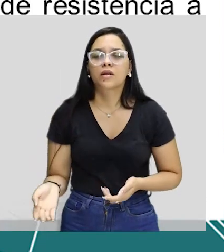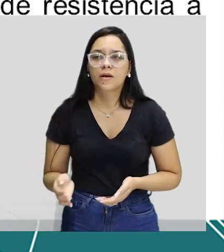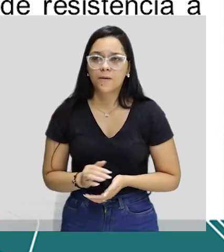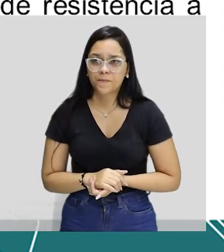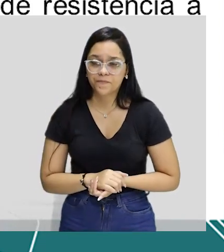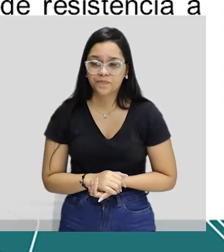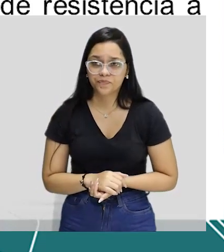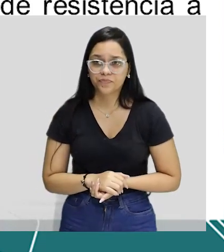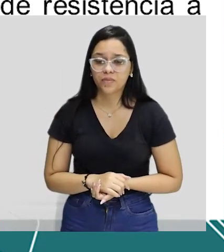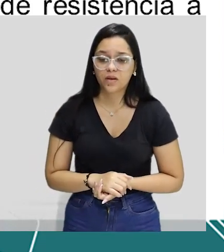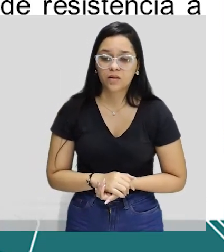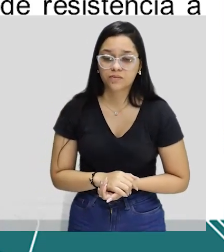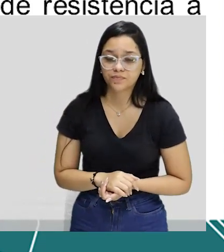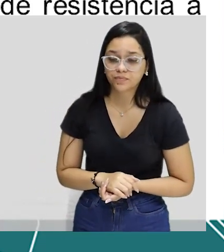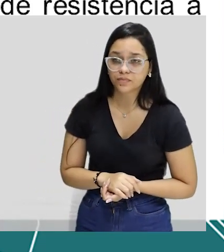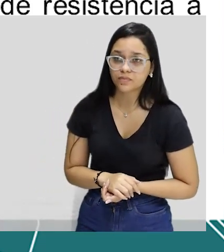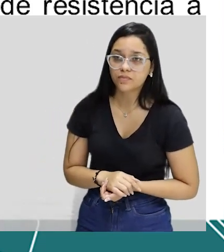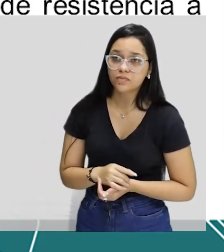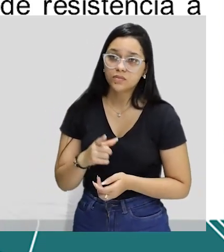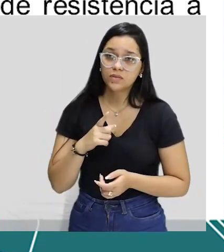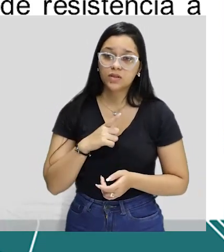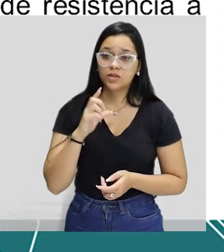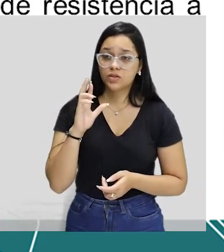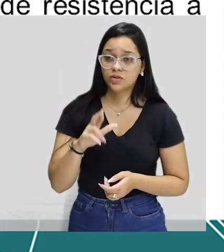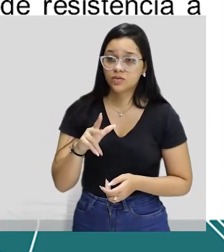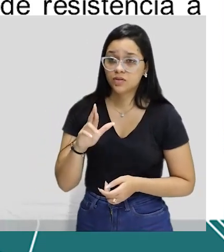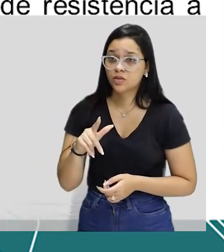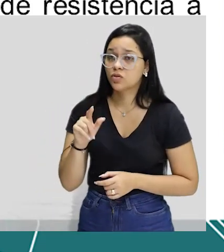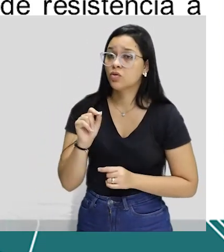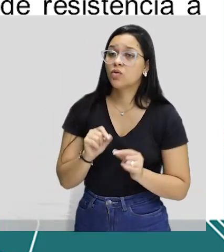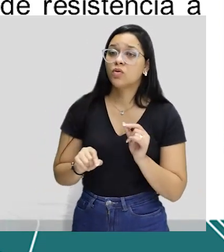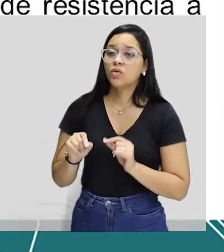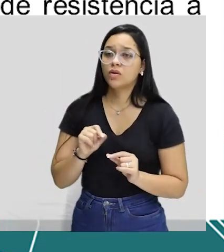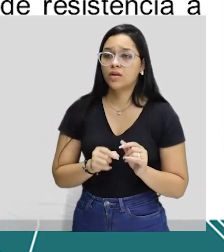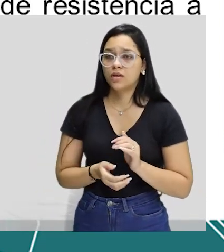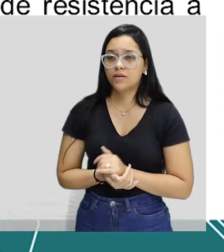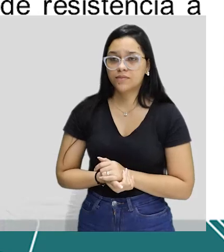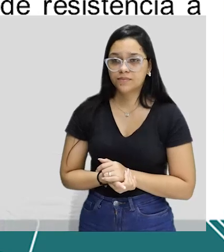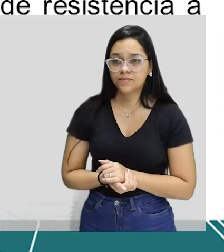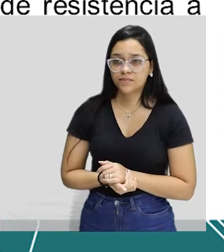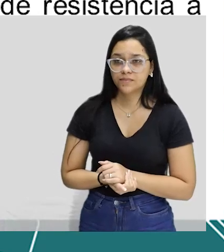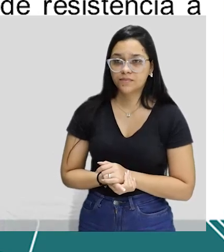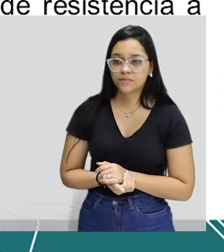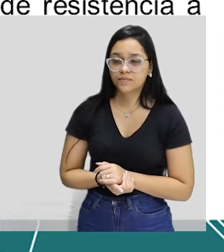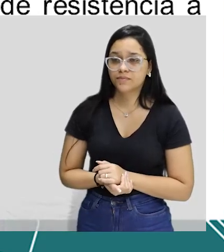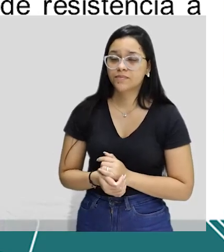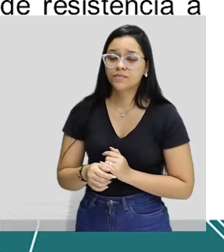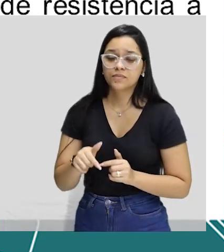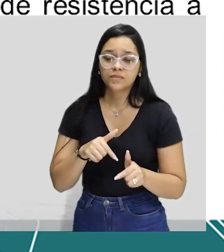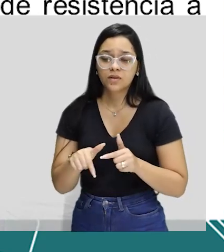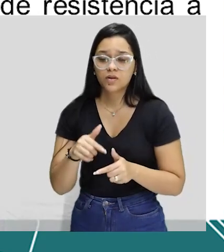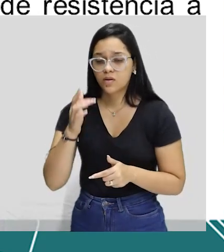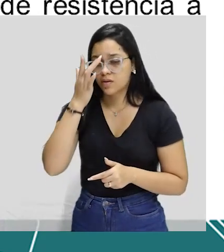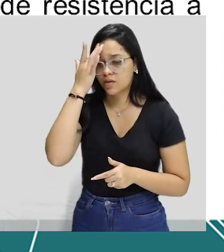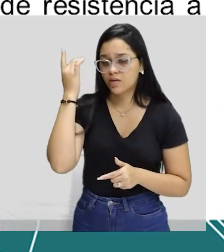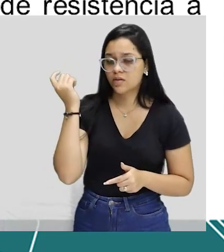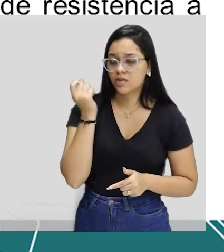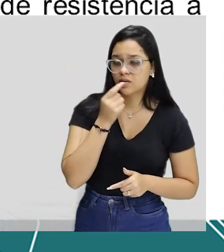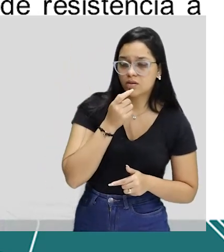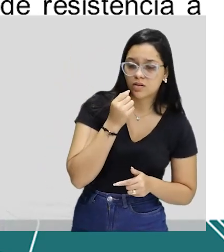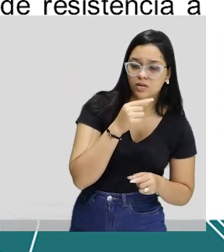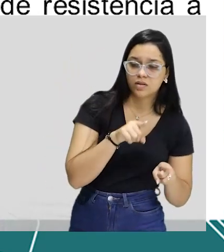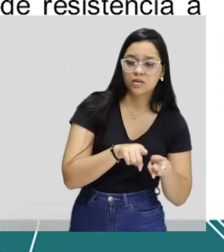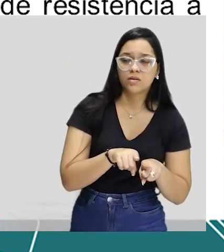Bom, Milou Fernandes, ele está numa linha diferenciada. Que linha diferenciada é essa, professor? Ele trabalha como humorista, singular,